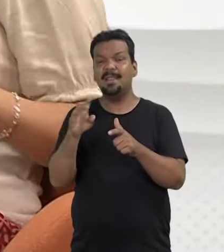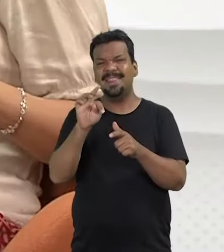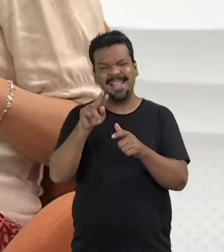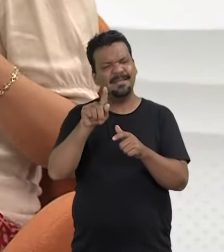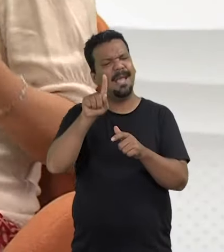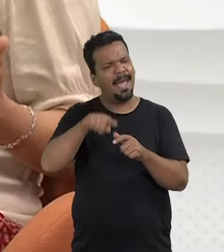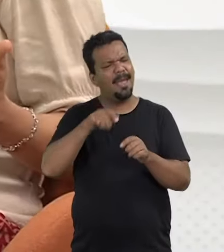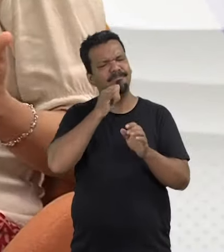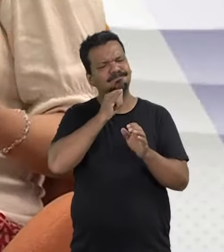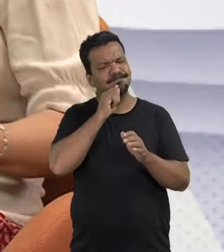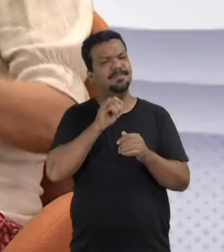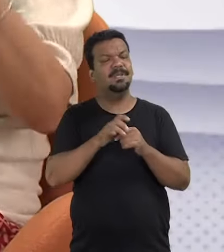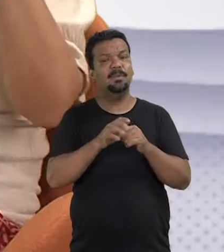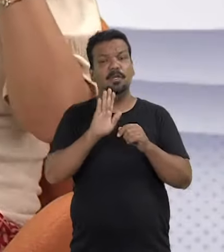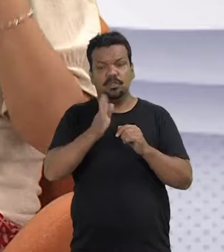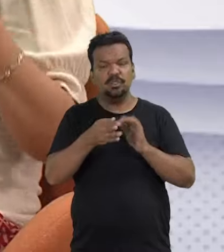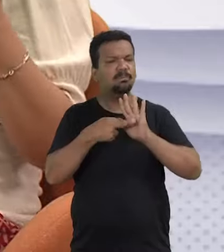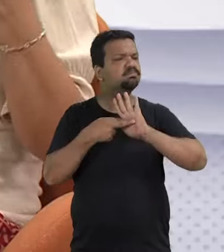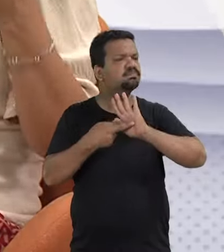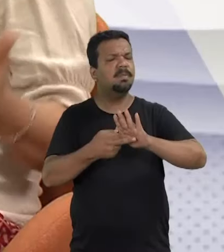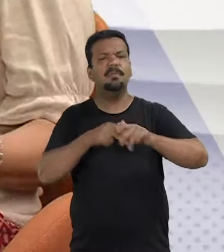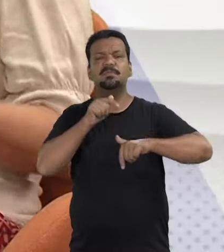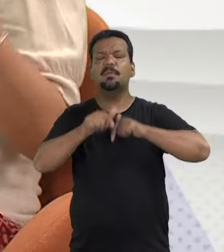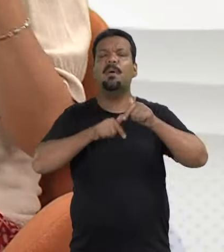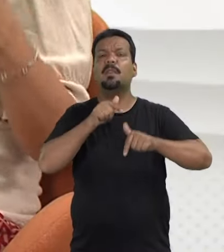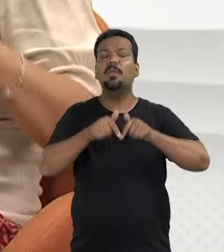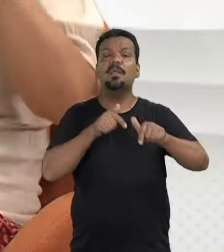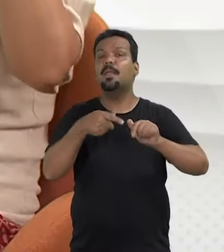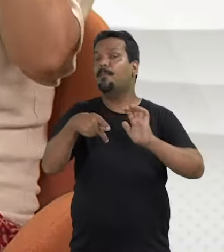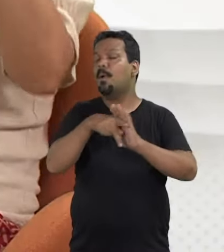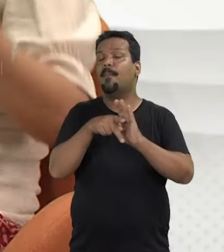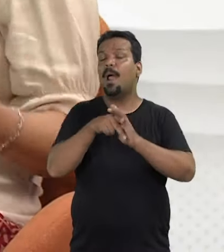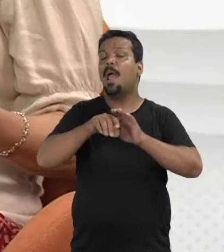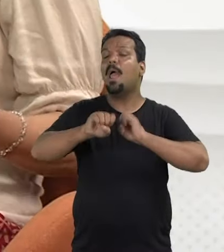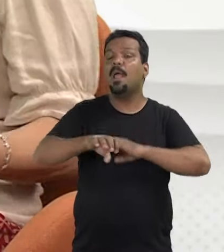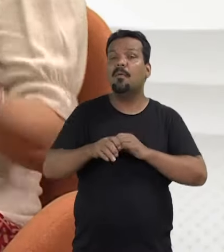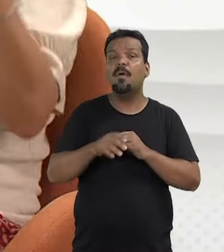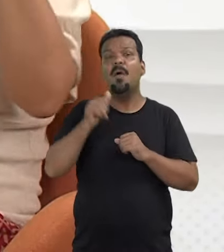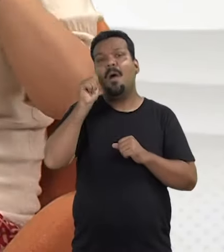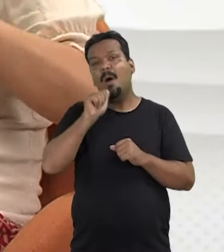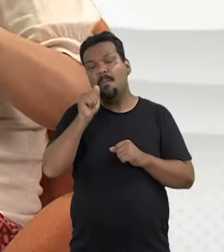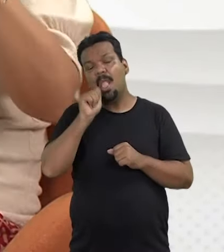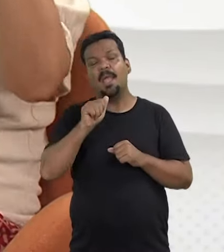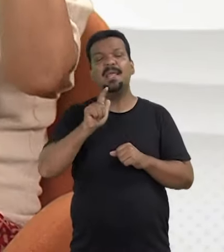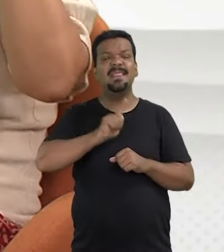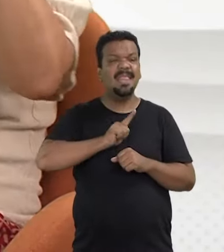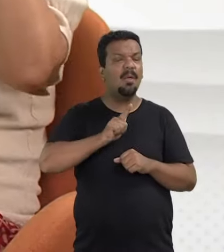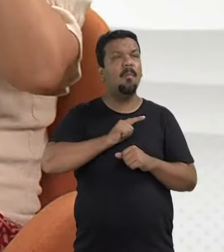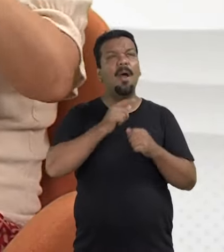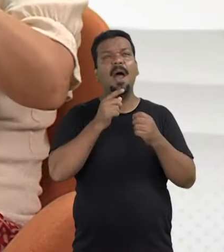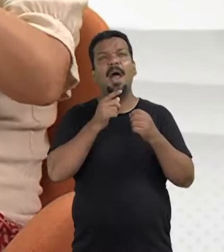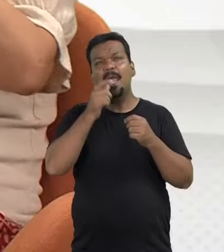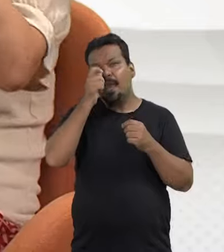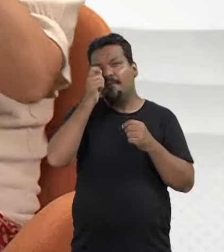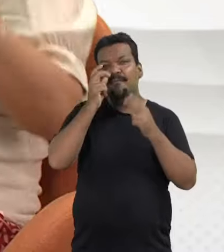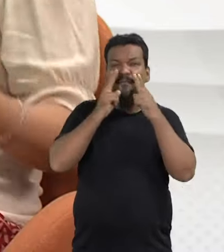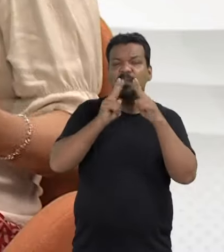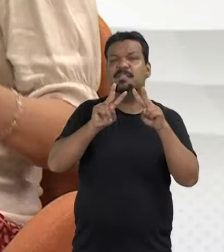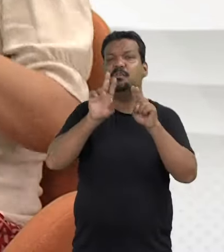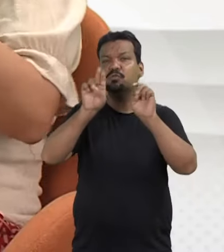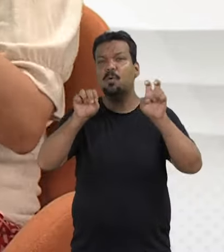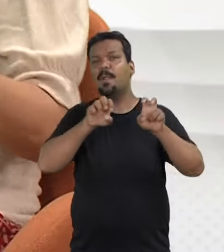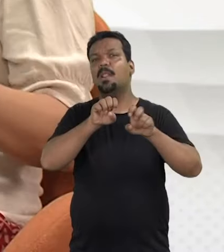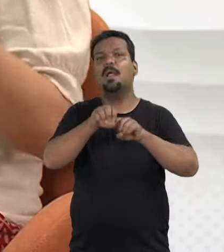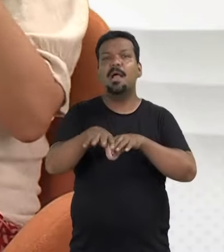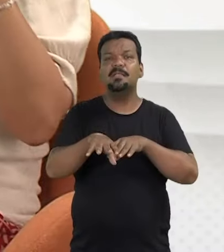Tereza é um bom exemplo disso. Ela já representava os trabalhadores na educação. Então, a mulher que tinha aí uma visão sobre a